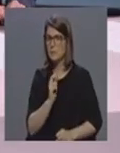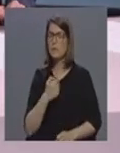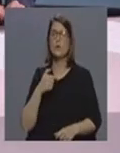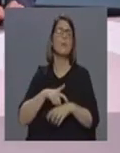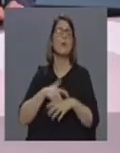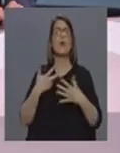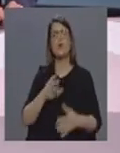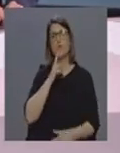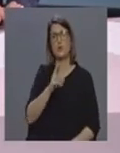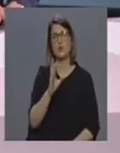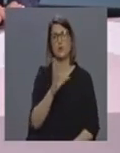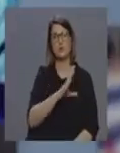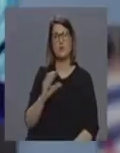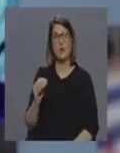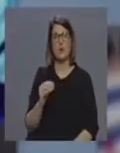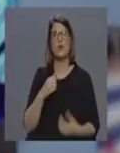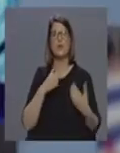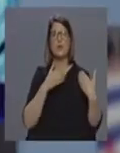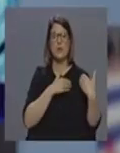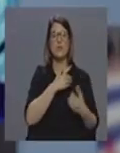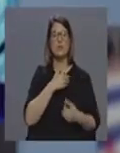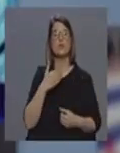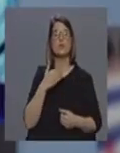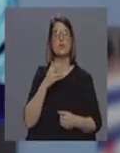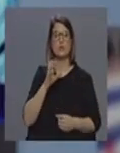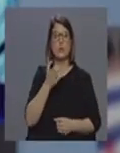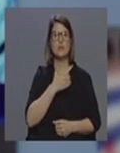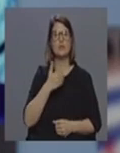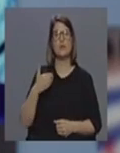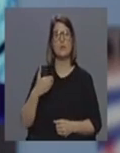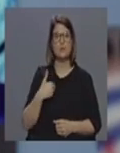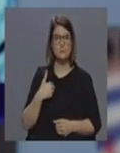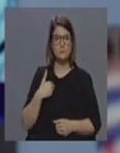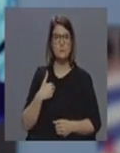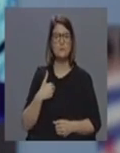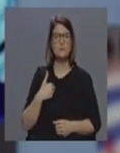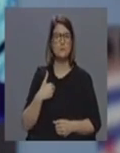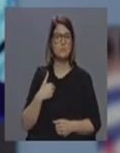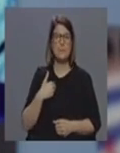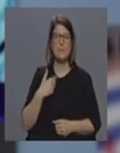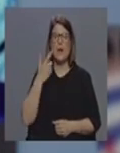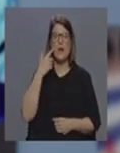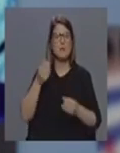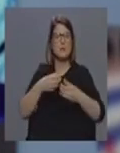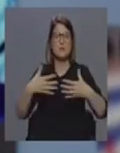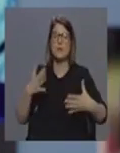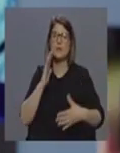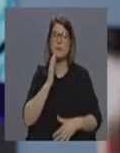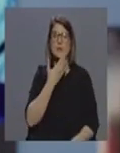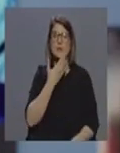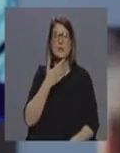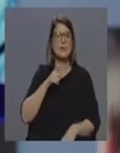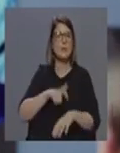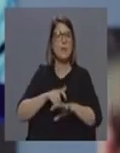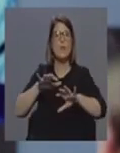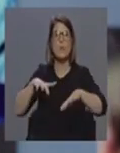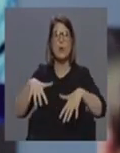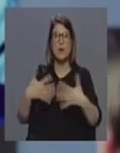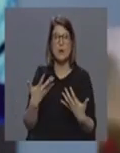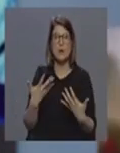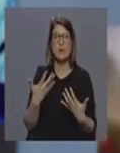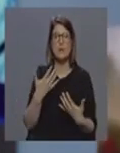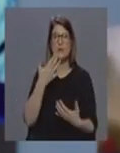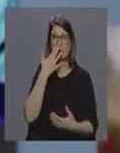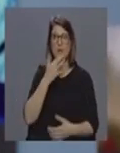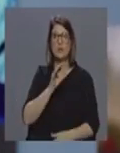coisa João enquanto a autoridade regional de saúde e dependendo ao fim e ao cabo em diante de livre o som do surto eu posso lhe dizer que a qualquer momento desde decretado